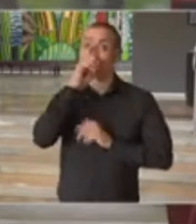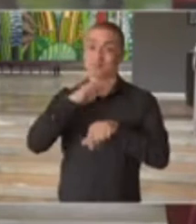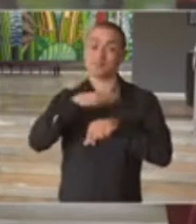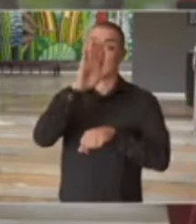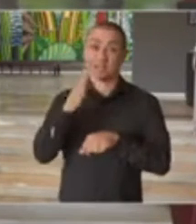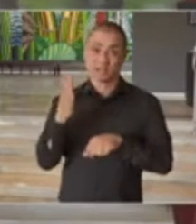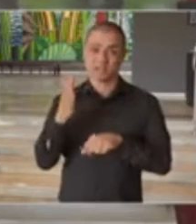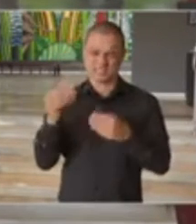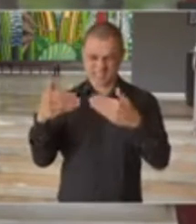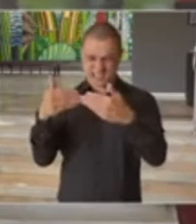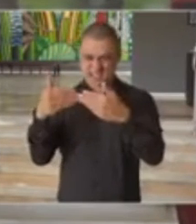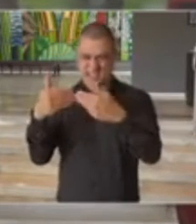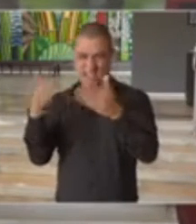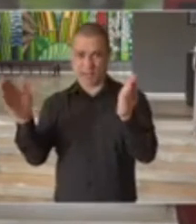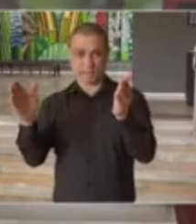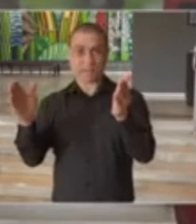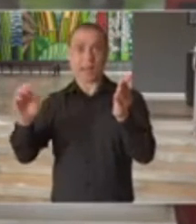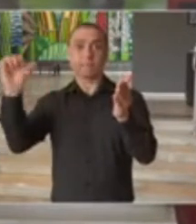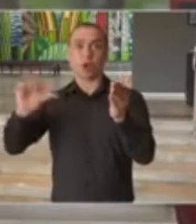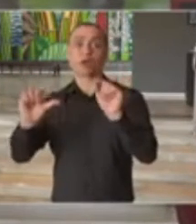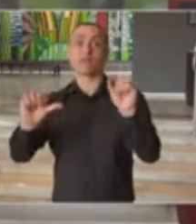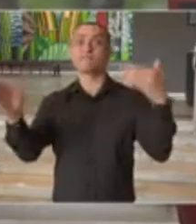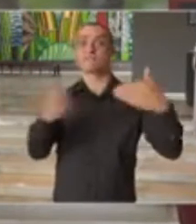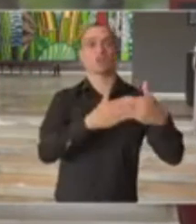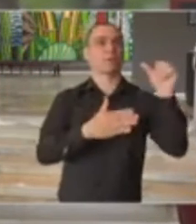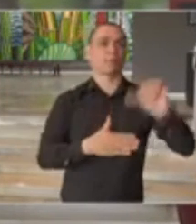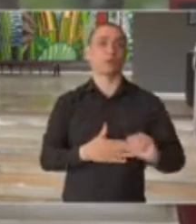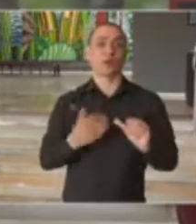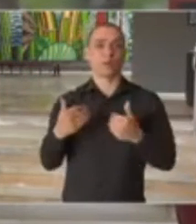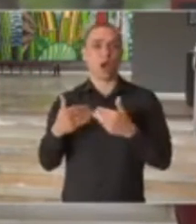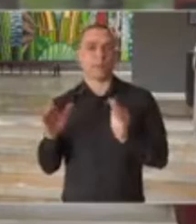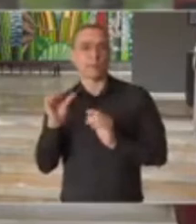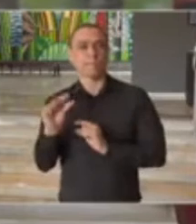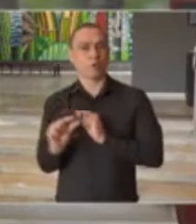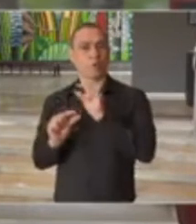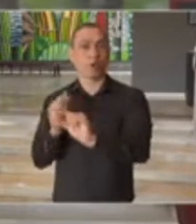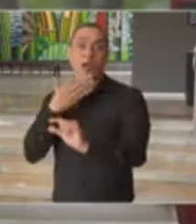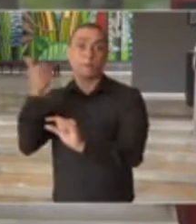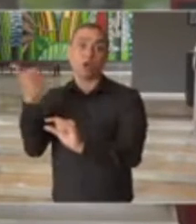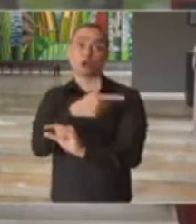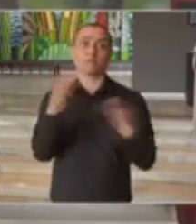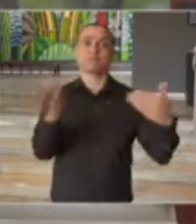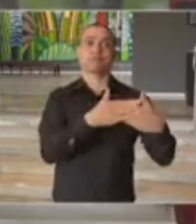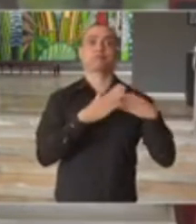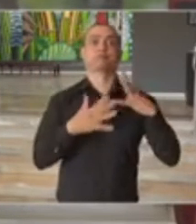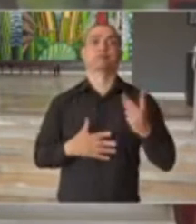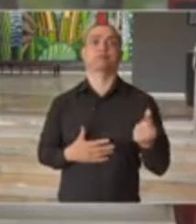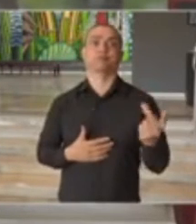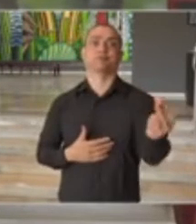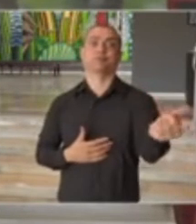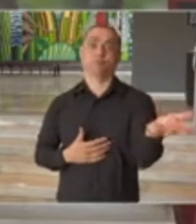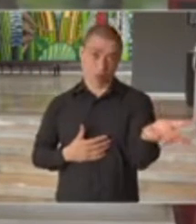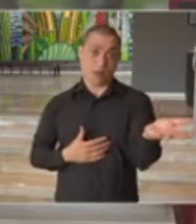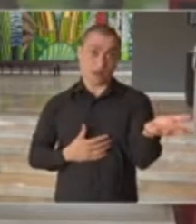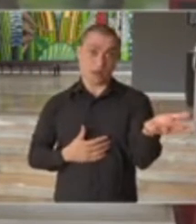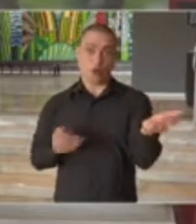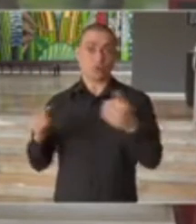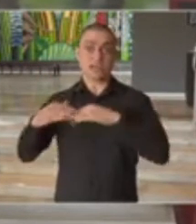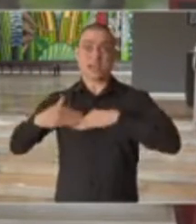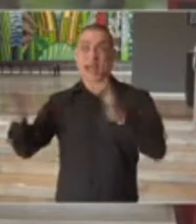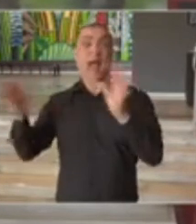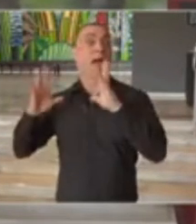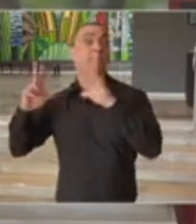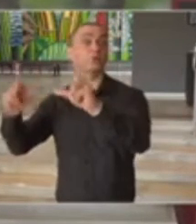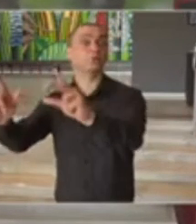Pior do que abrir é fechar. Então é melhor gradualizar a abertura, seguir de forma segura, do que fazer uma abertura